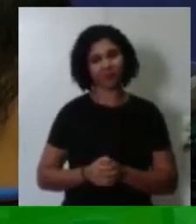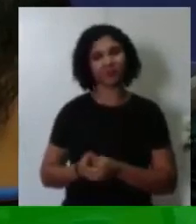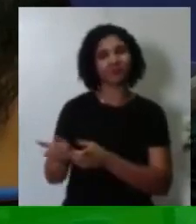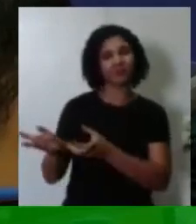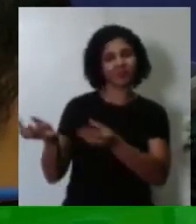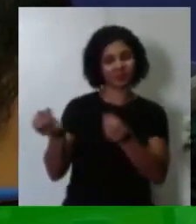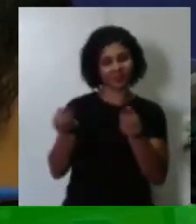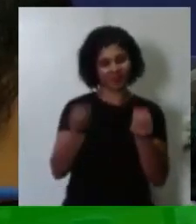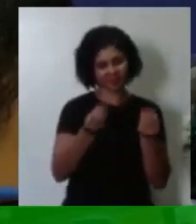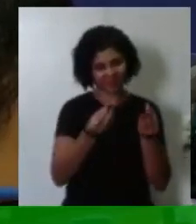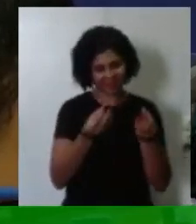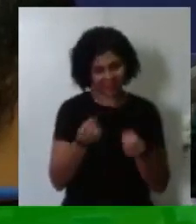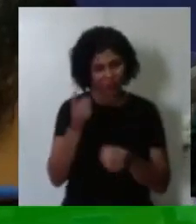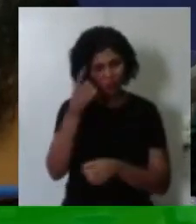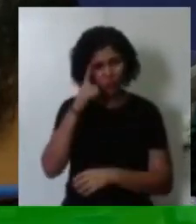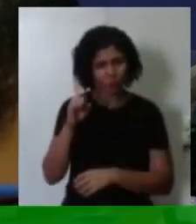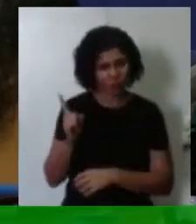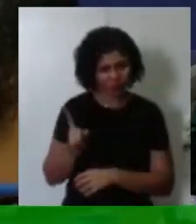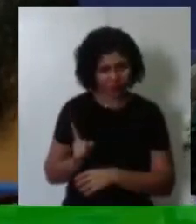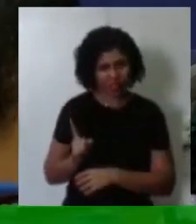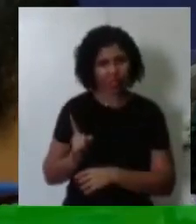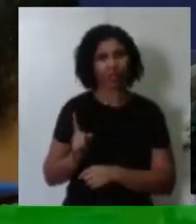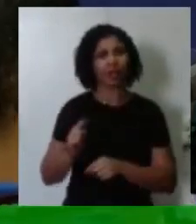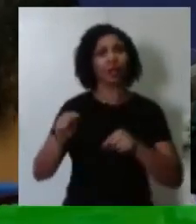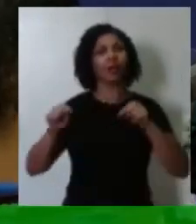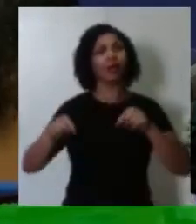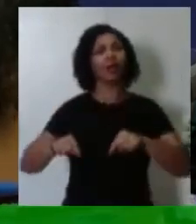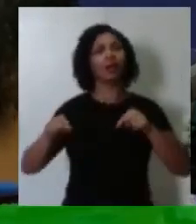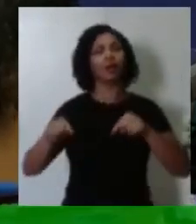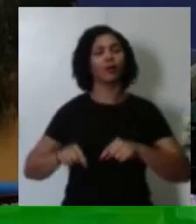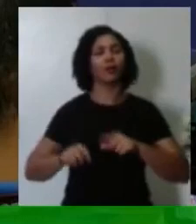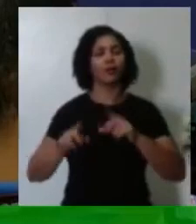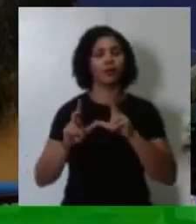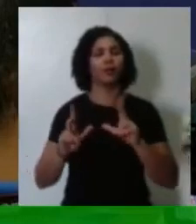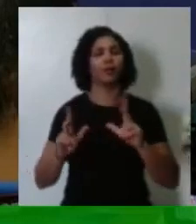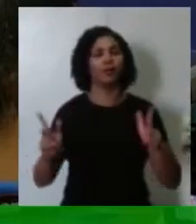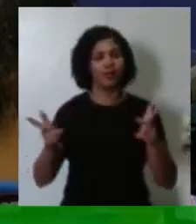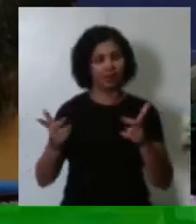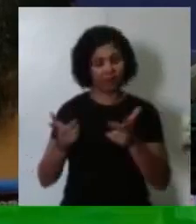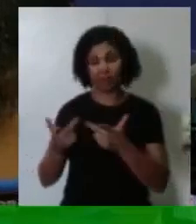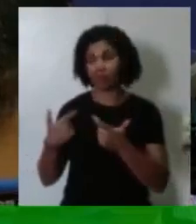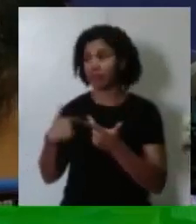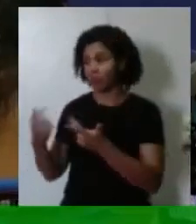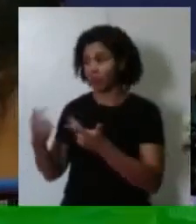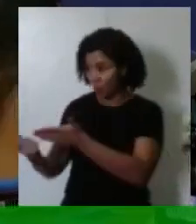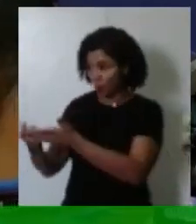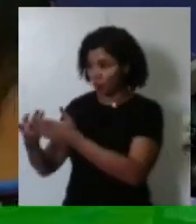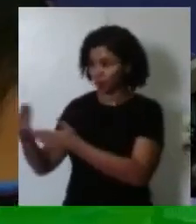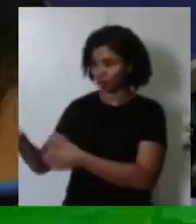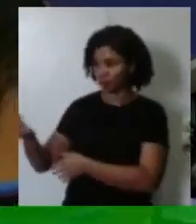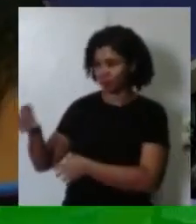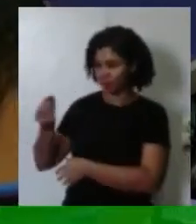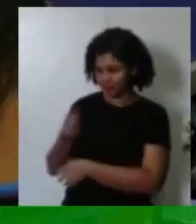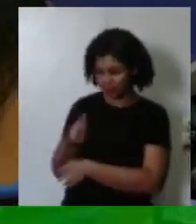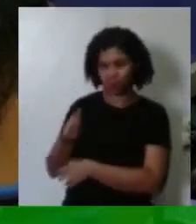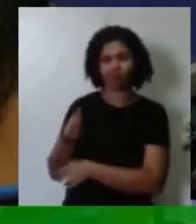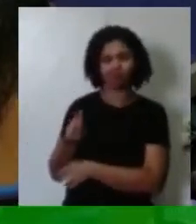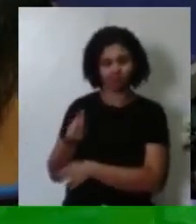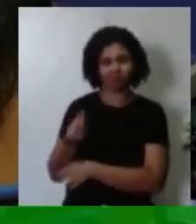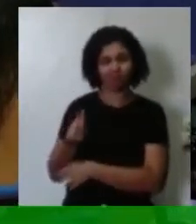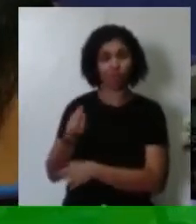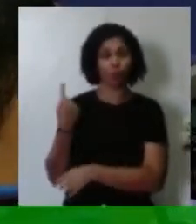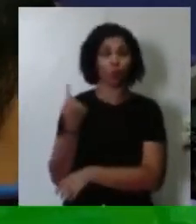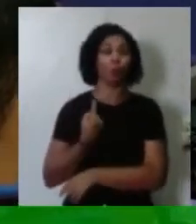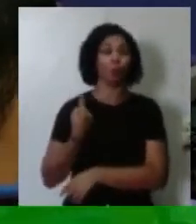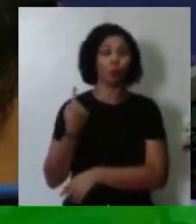momento, no site aqui da Câmara de Vereadores. E eu olhava pela janela, sozinho